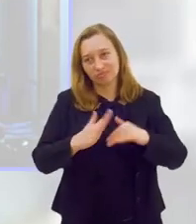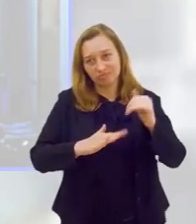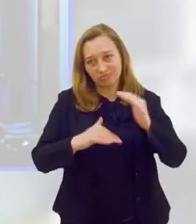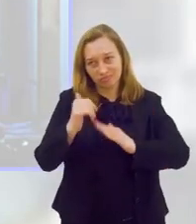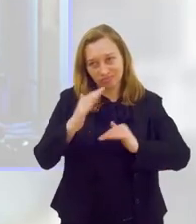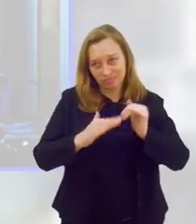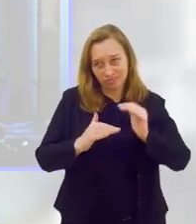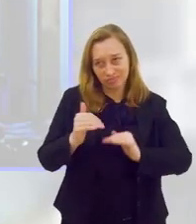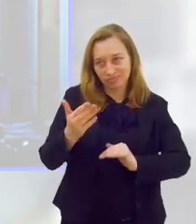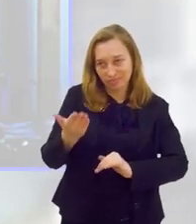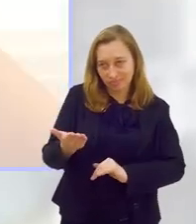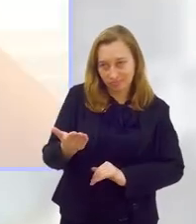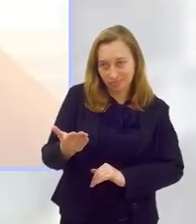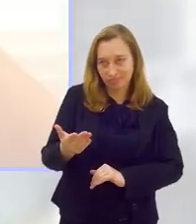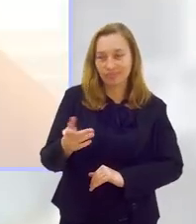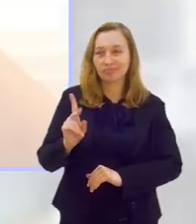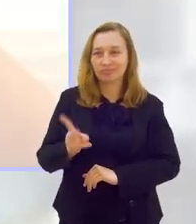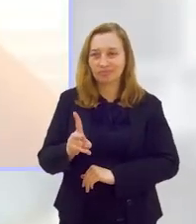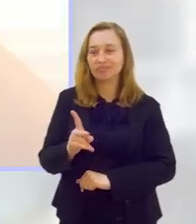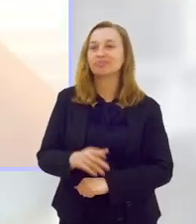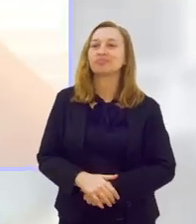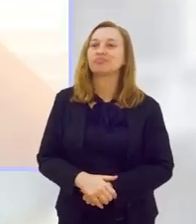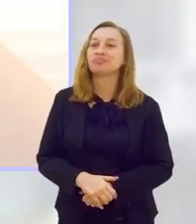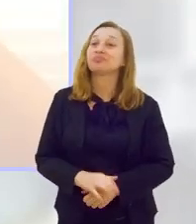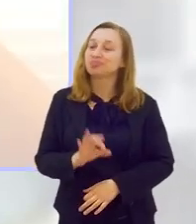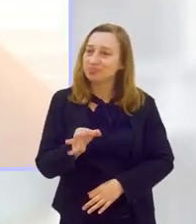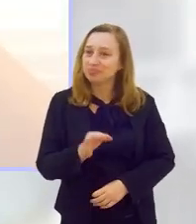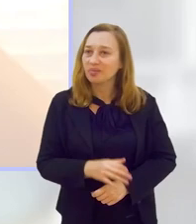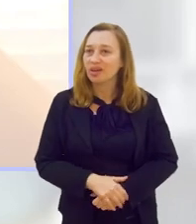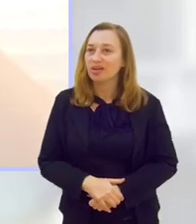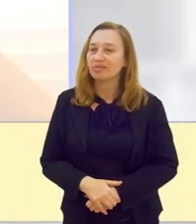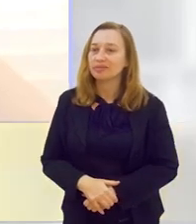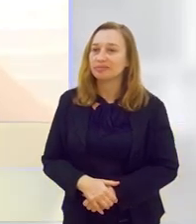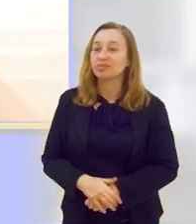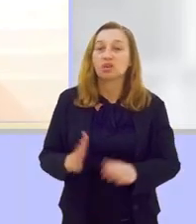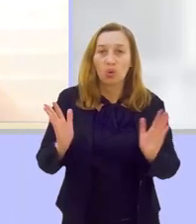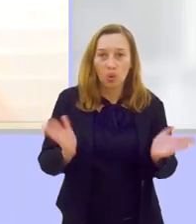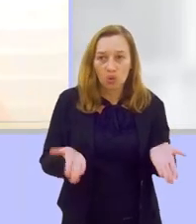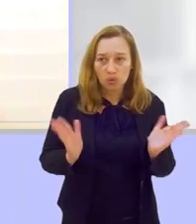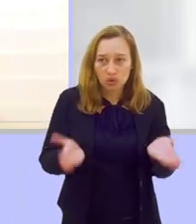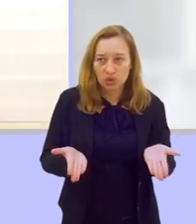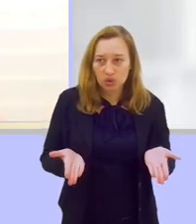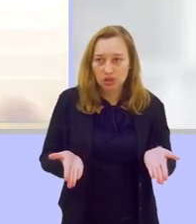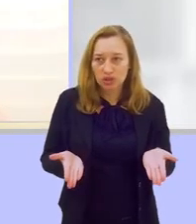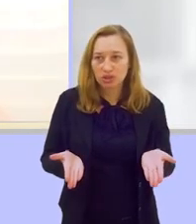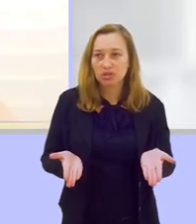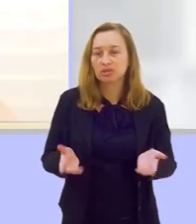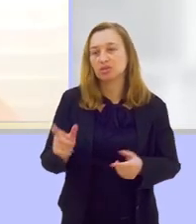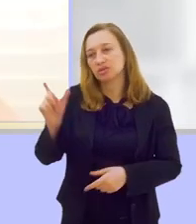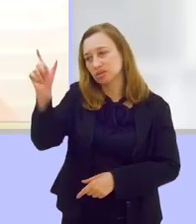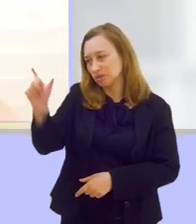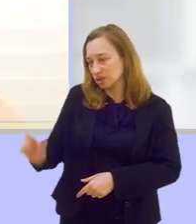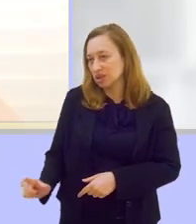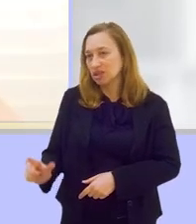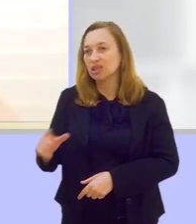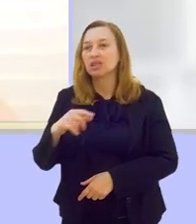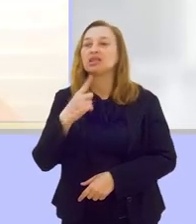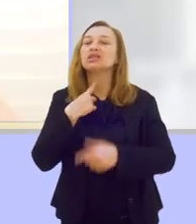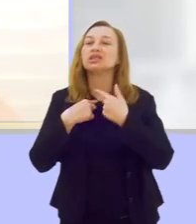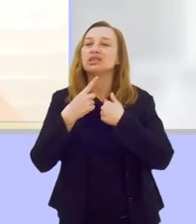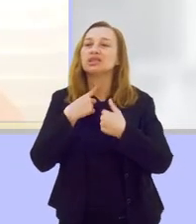progressivo e contínuo. Isso. Hoje em dia, né, quando o paciente deseja iniciar atividade